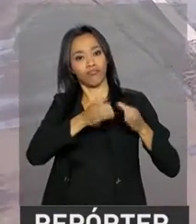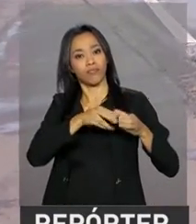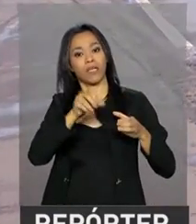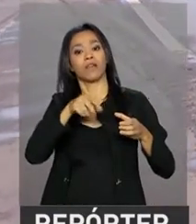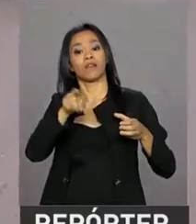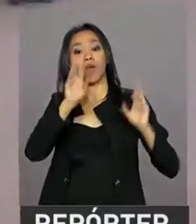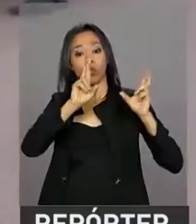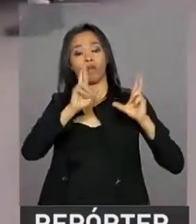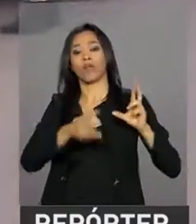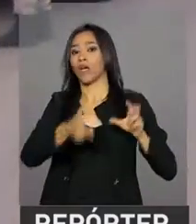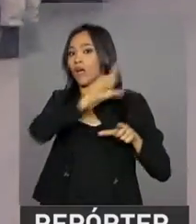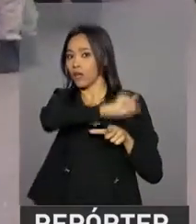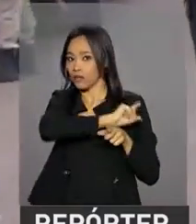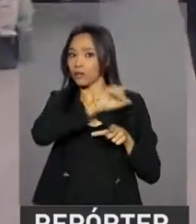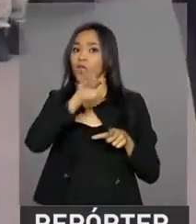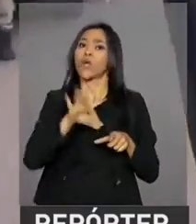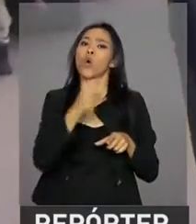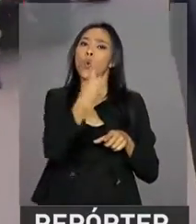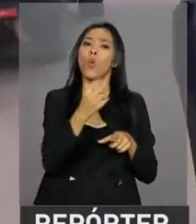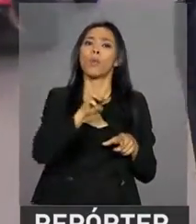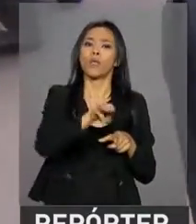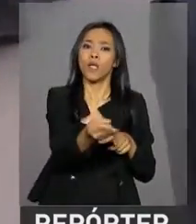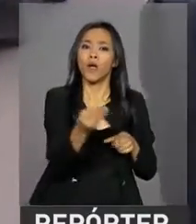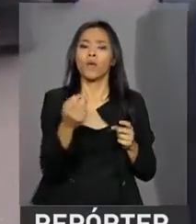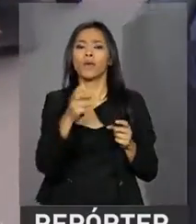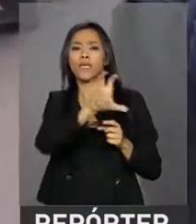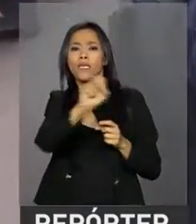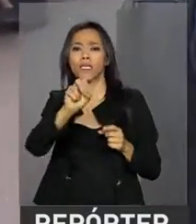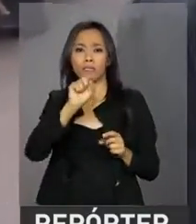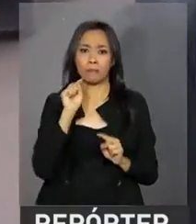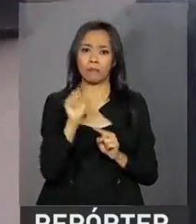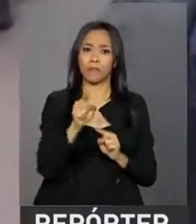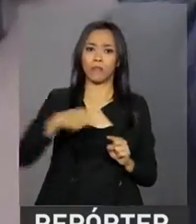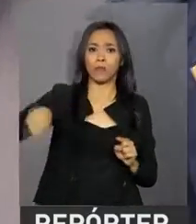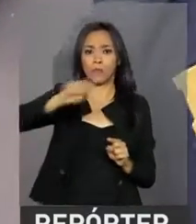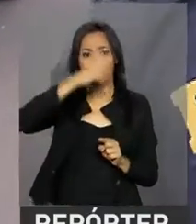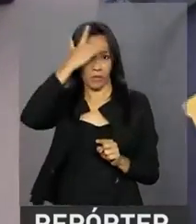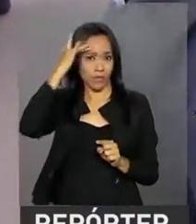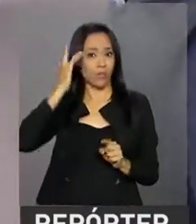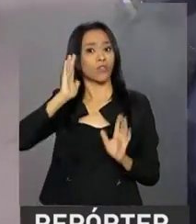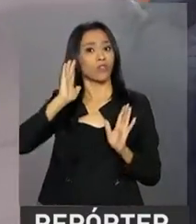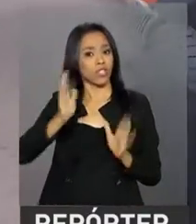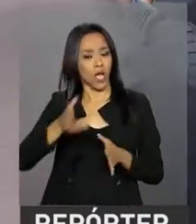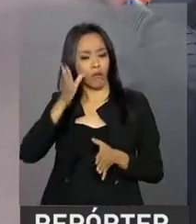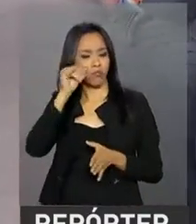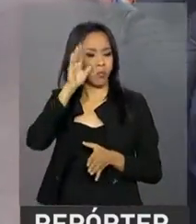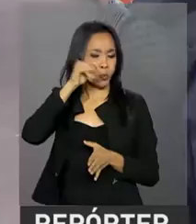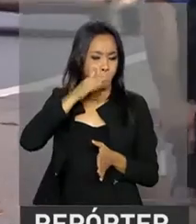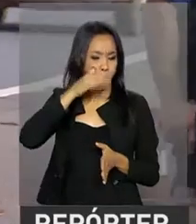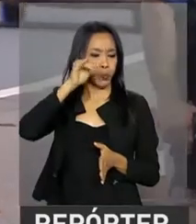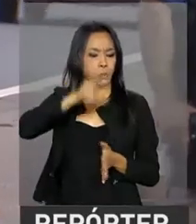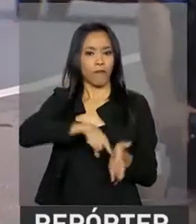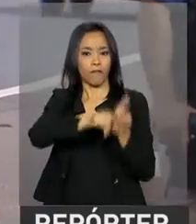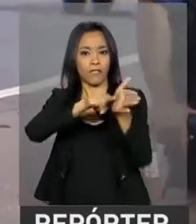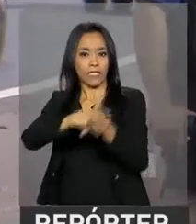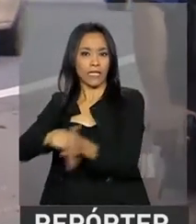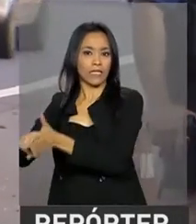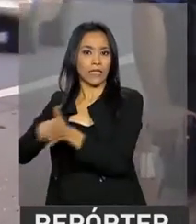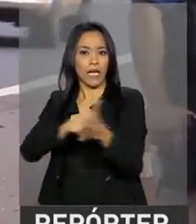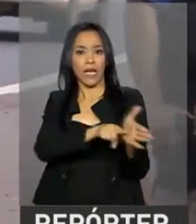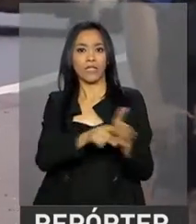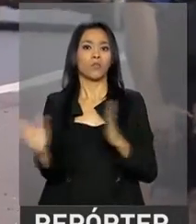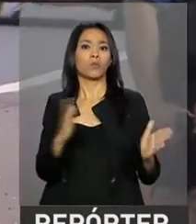Rodoviária Federal, mais de 1 milhão e 500 mil pessoas foram fiscalizadas durante os três meses